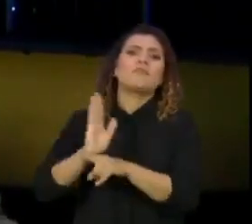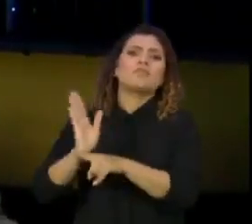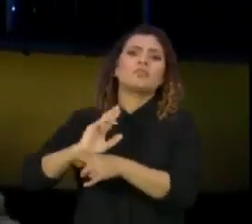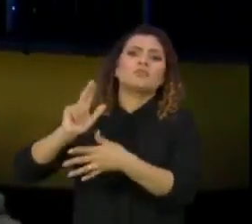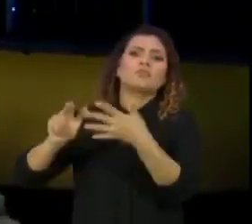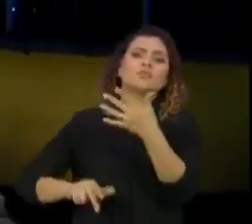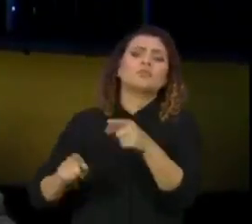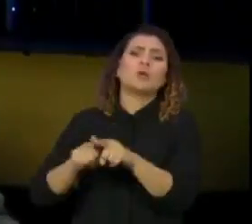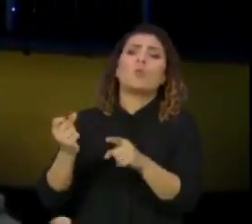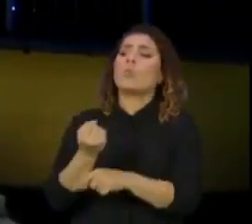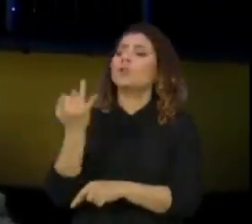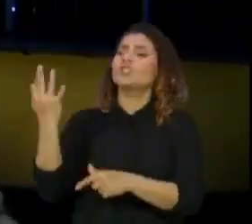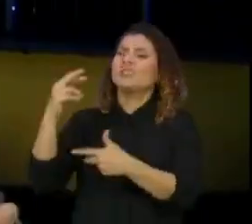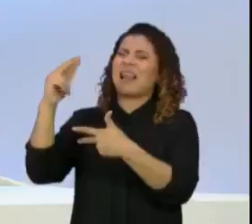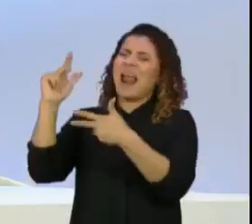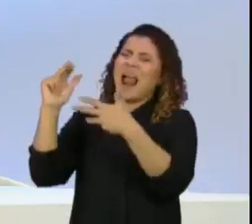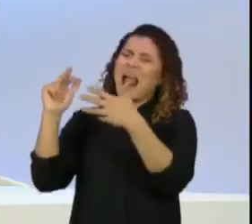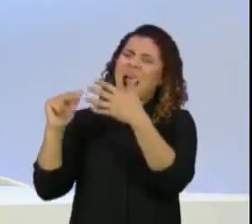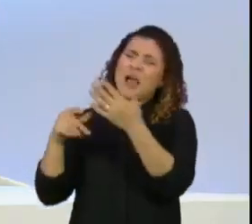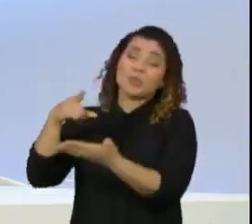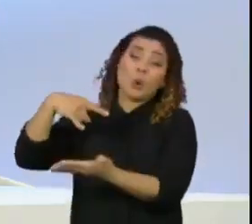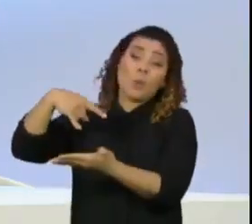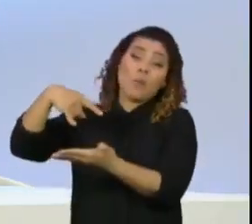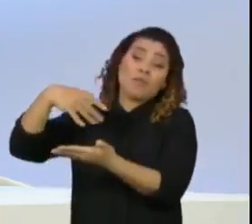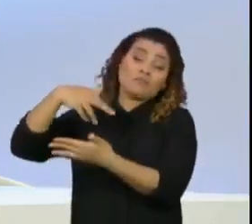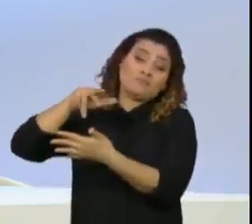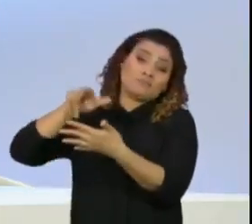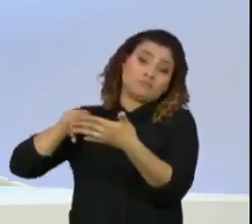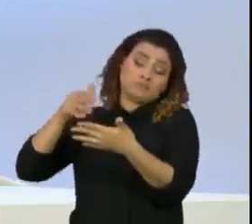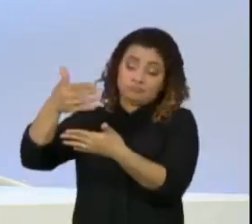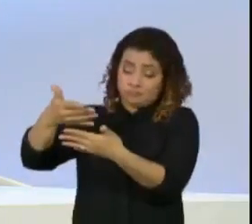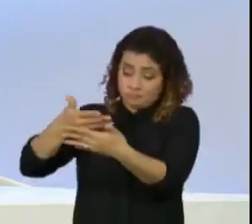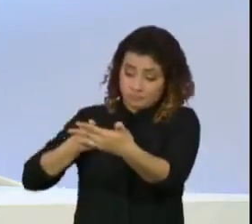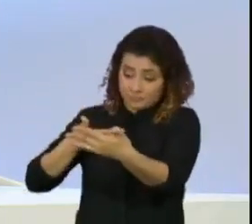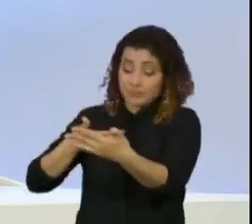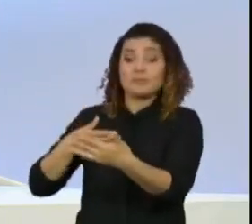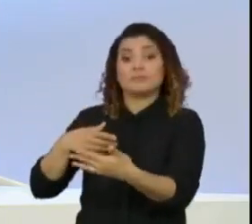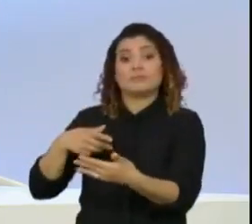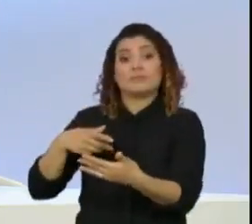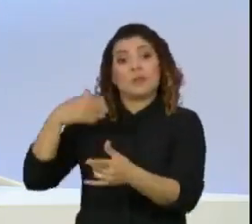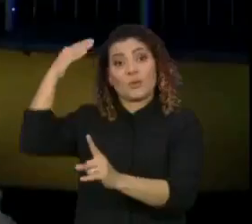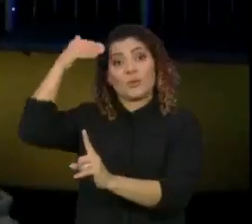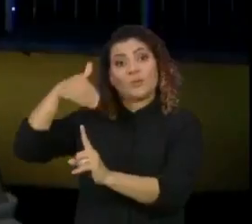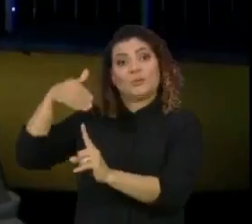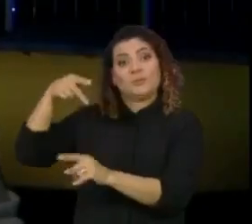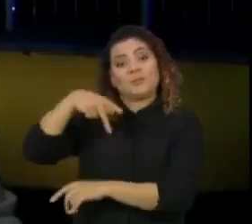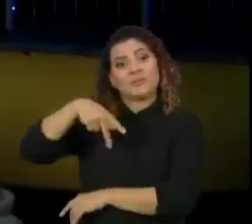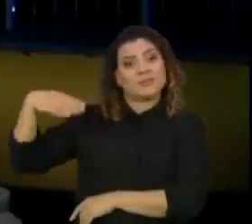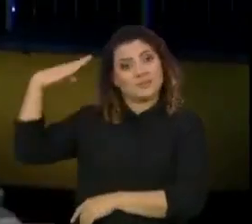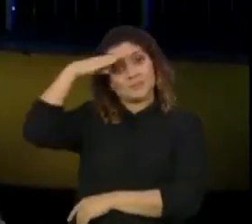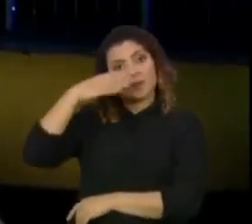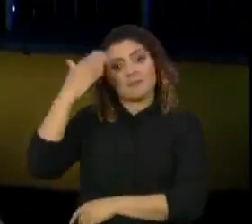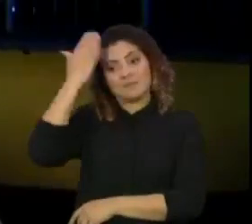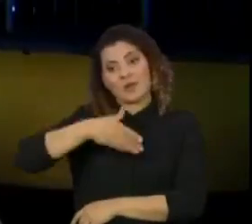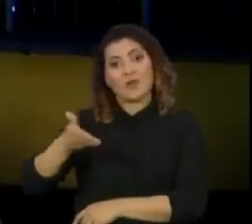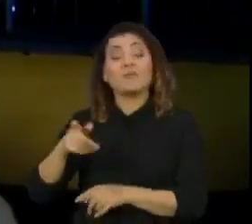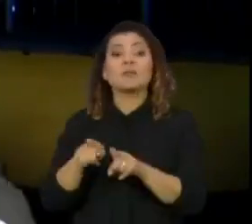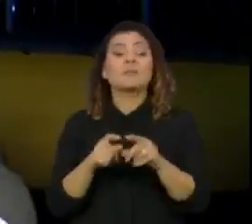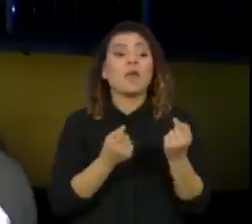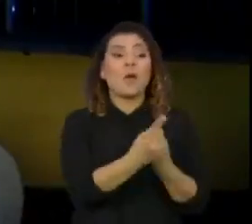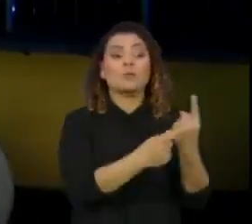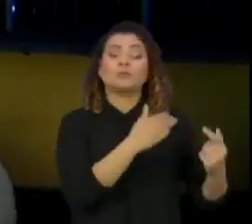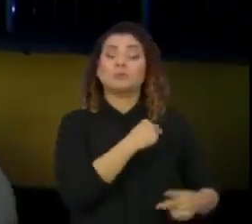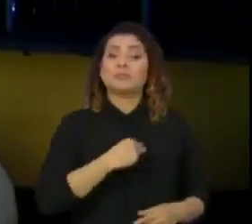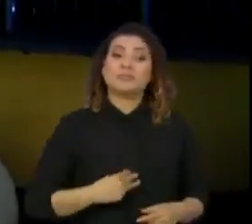e uma quantidade enorme de documento que compromete o Presidente da República e muitos dos seus ministros.